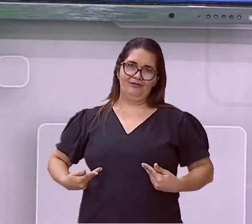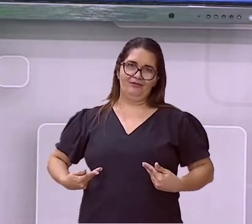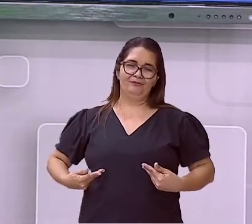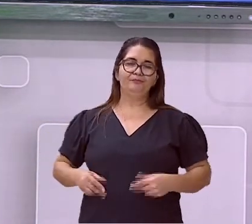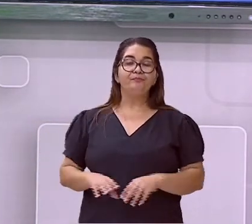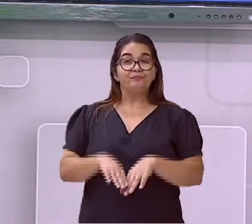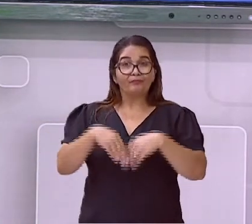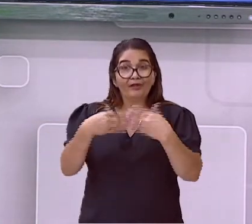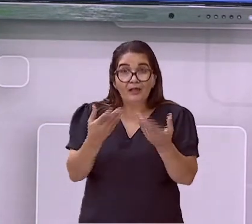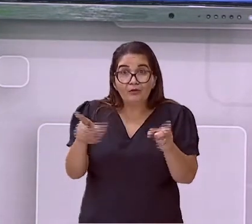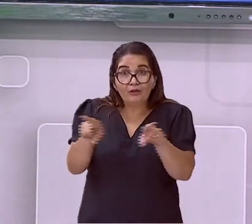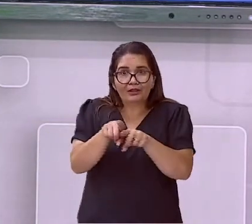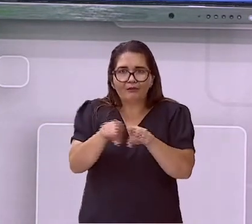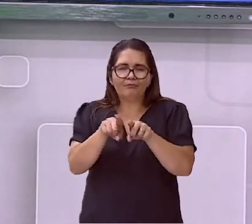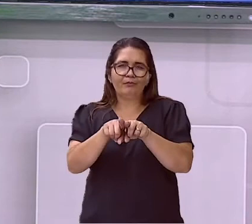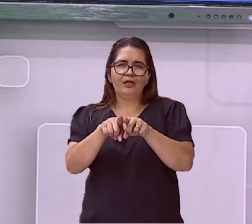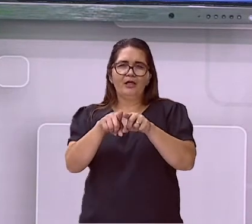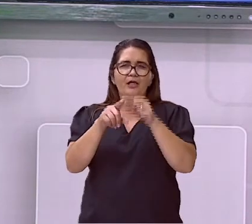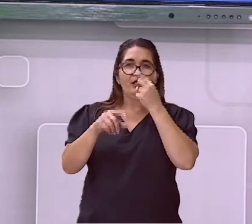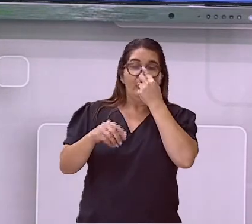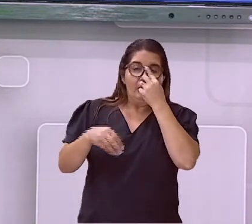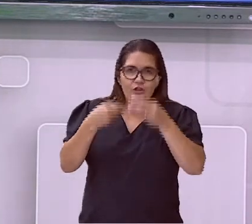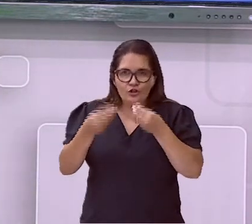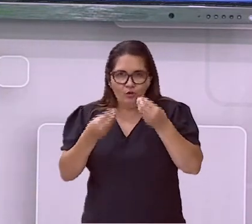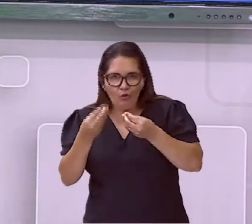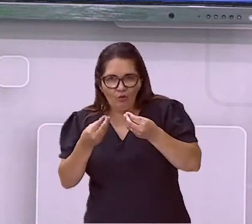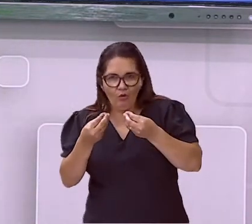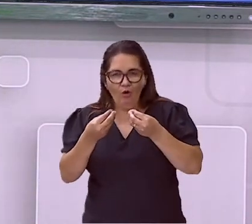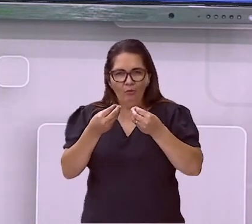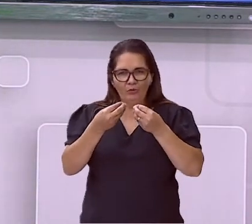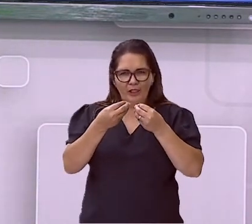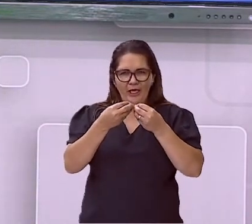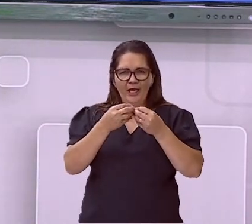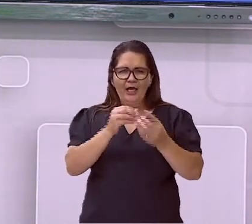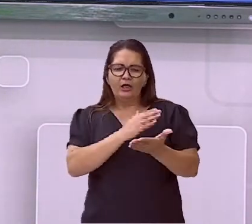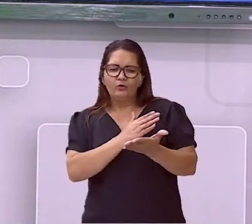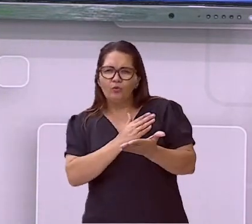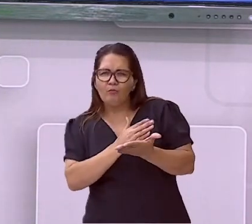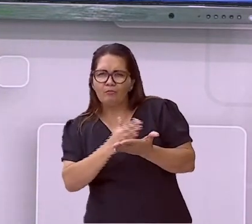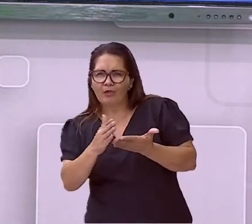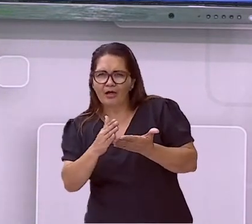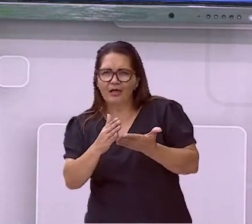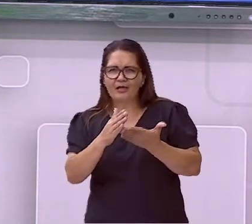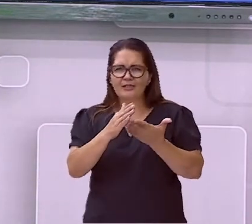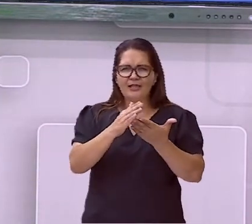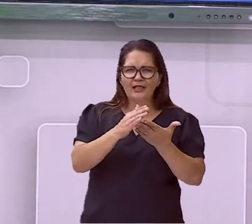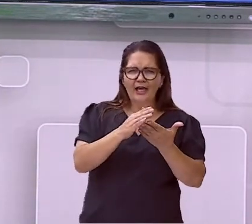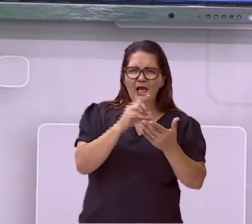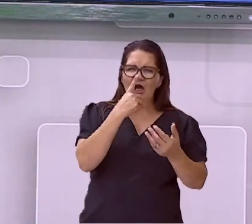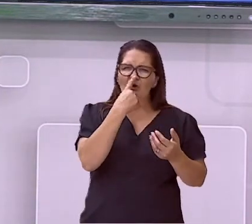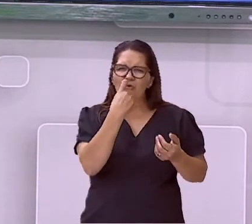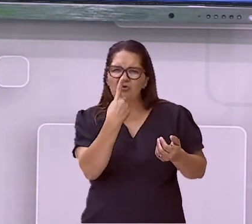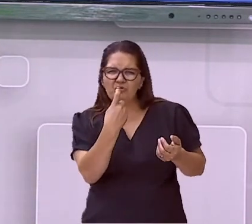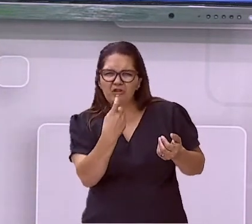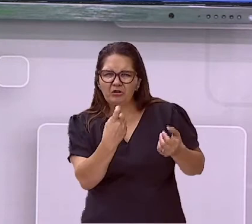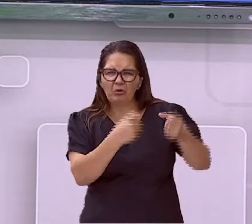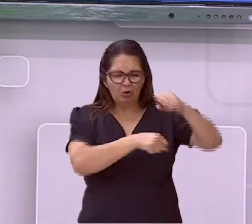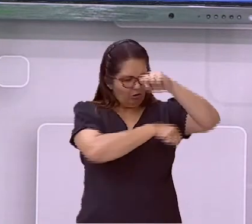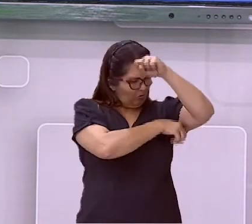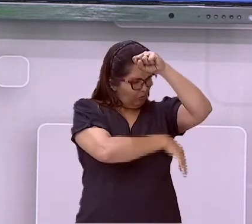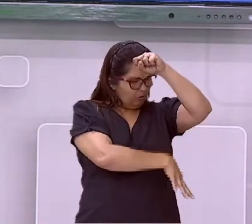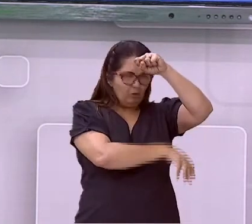do excesso de óleo, da oleosidade da pele, do cheiro, do odor